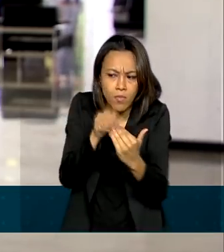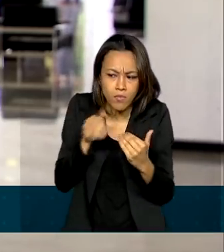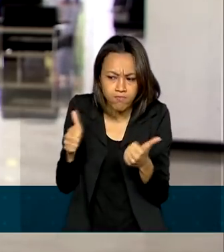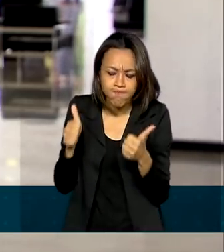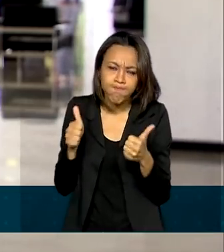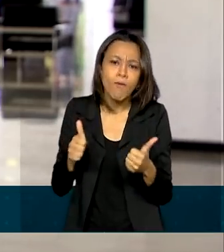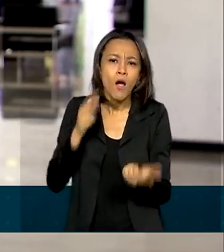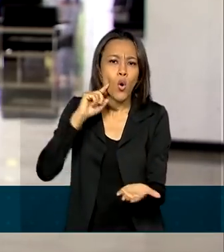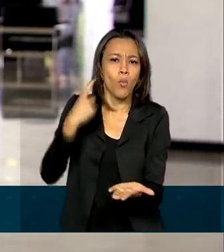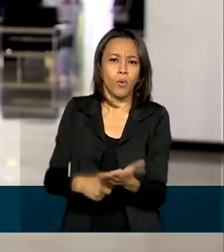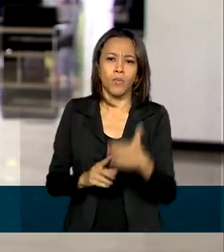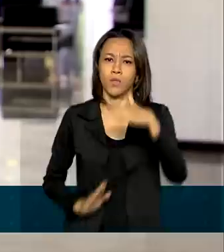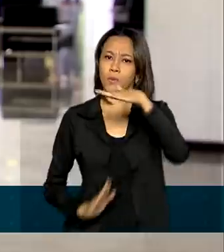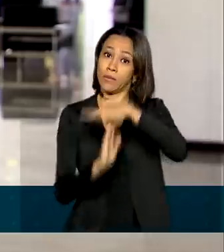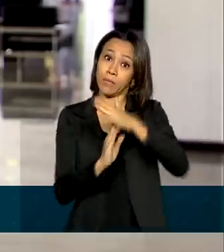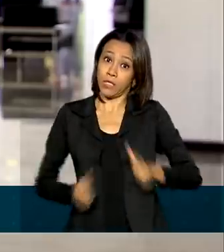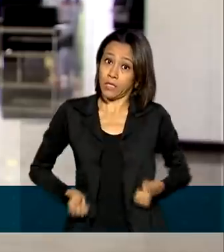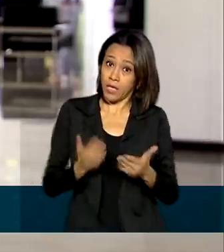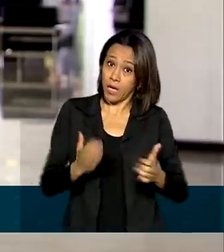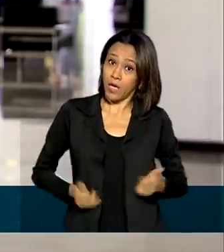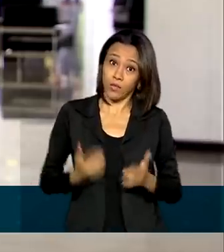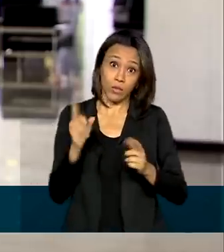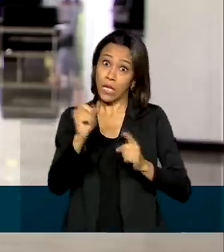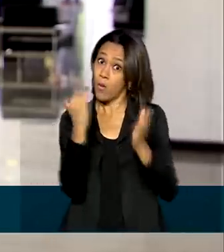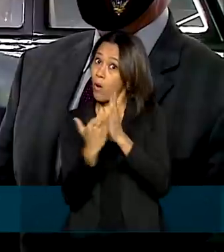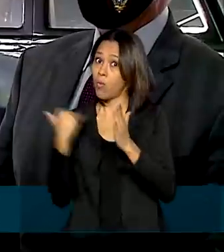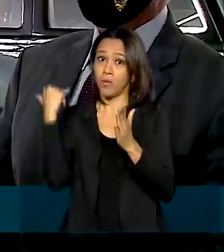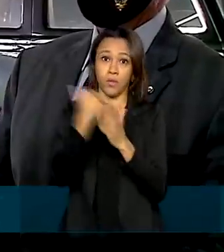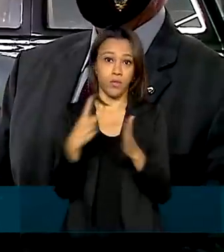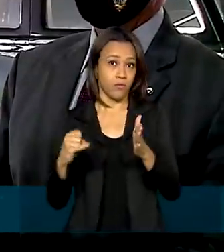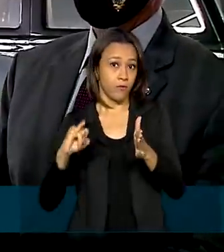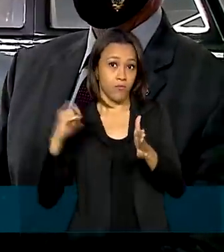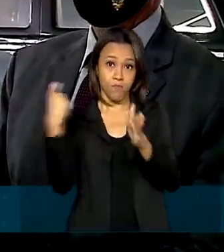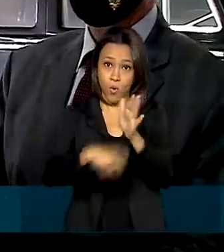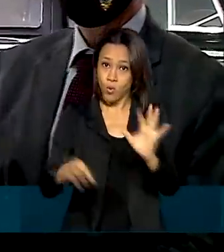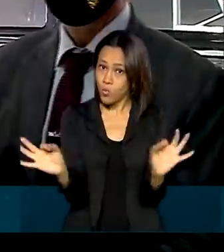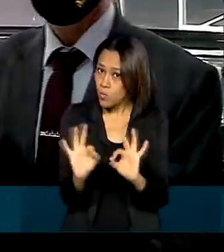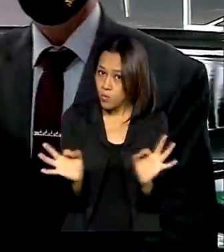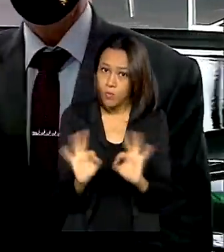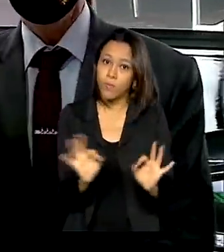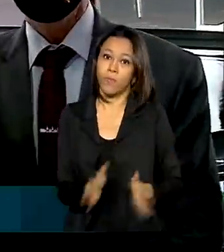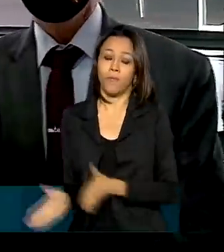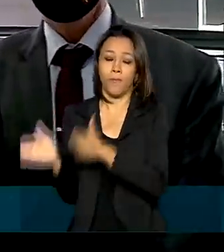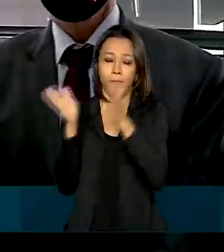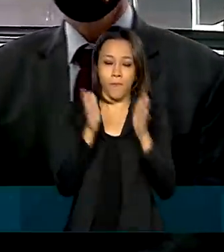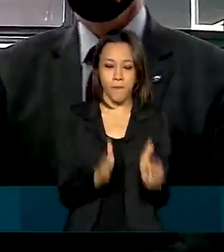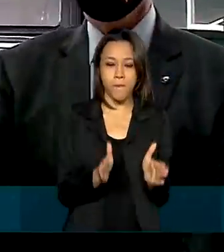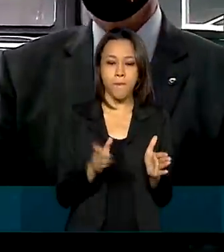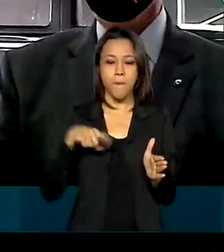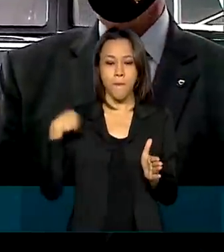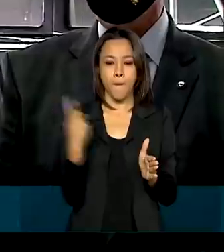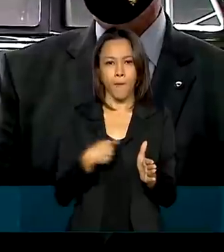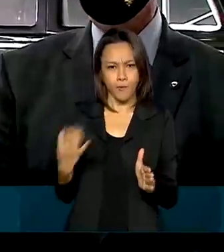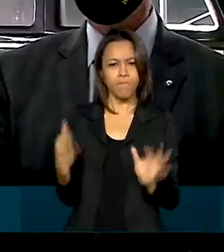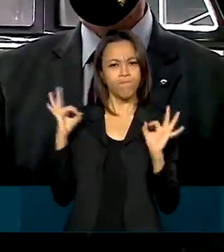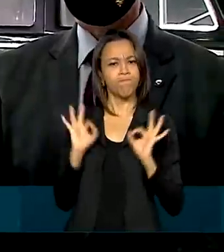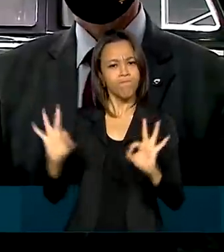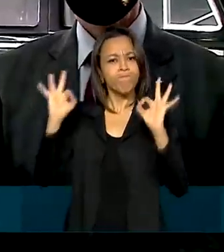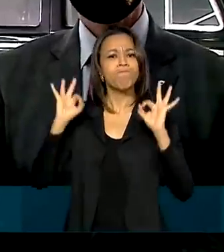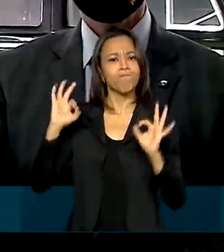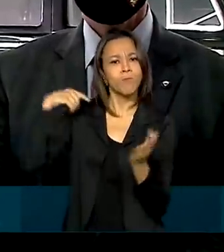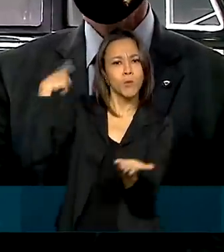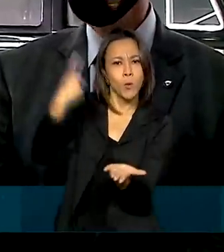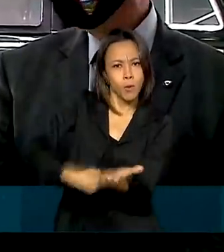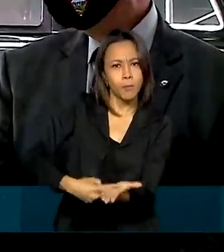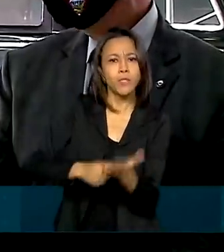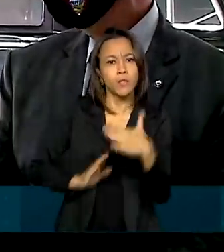com o teto de gastos sem aumento da carga tributária. Reafirmamos o nosso compromisso com o teto de gastos e o